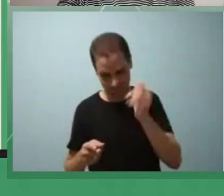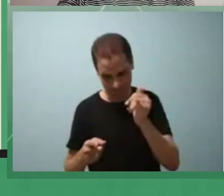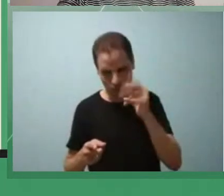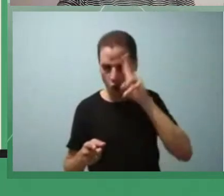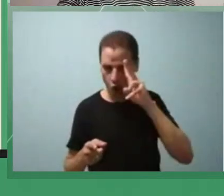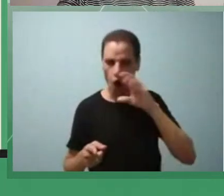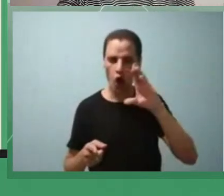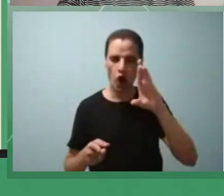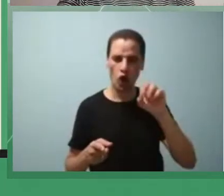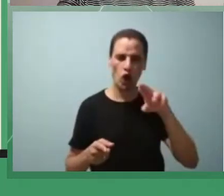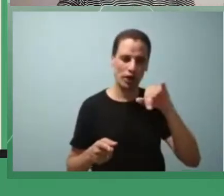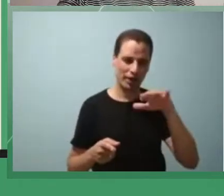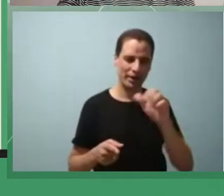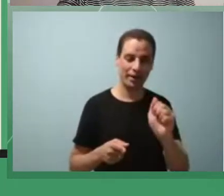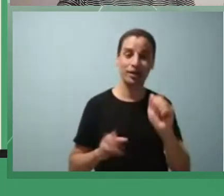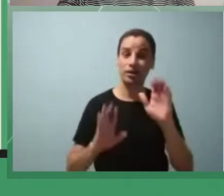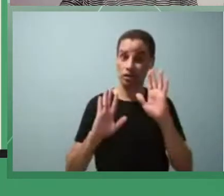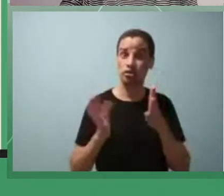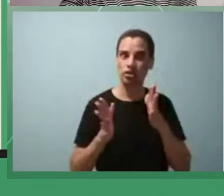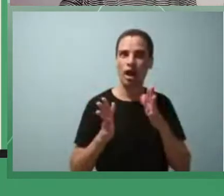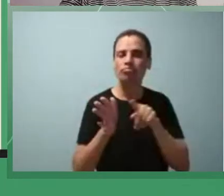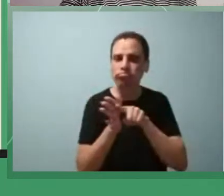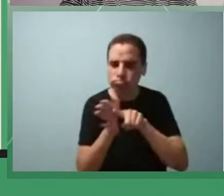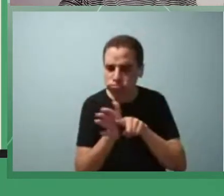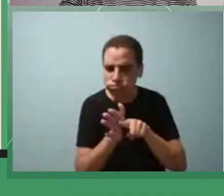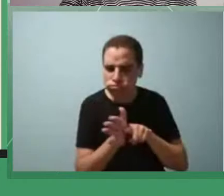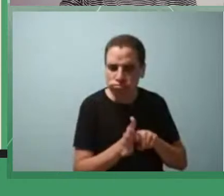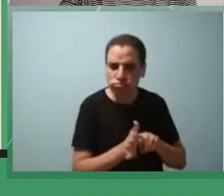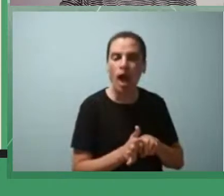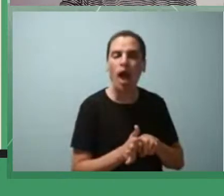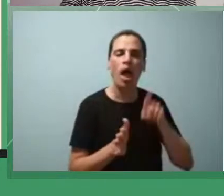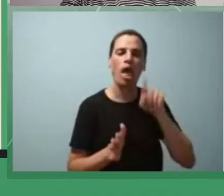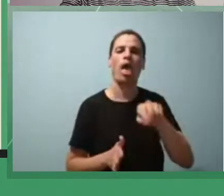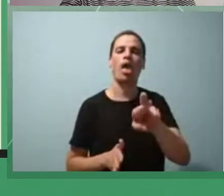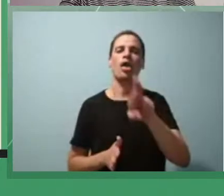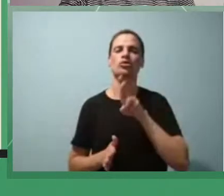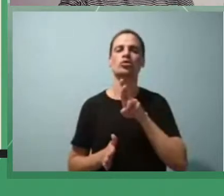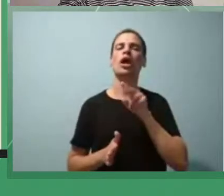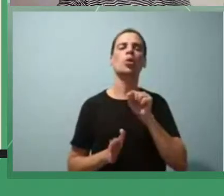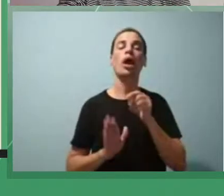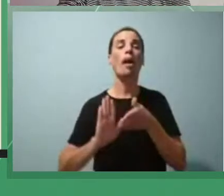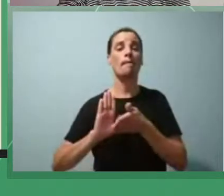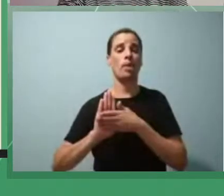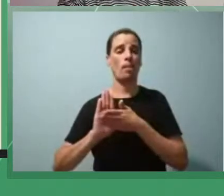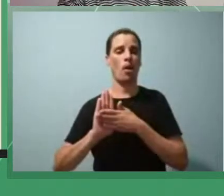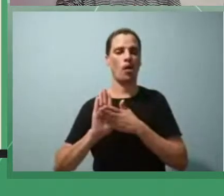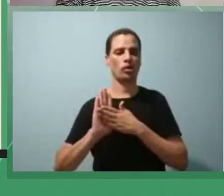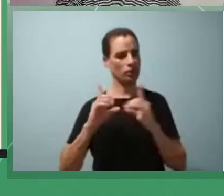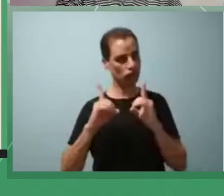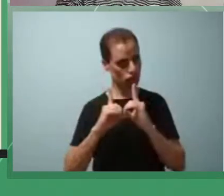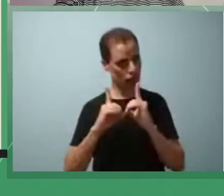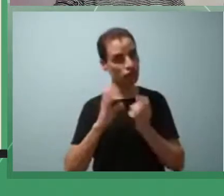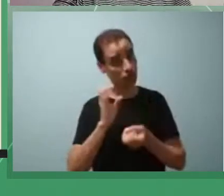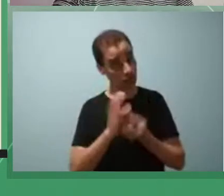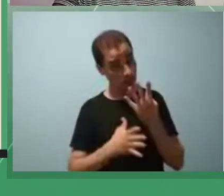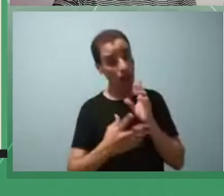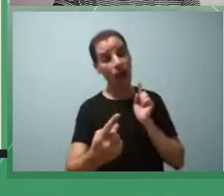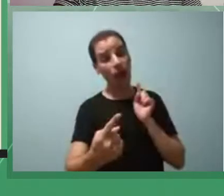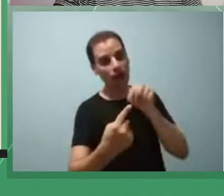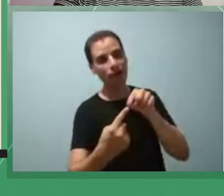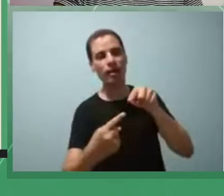crônicas analisadas o resultado é trazer uma proposta didática para ser aplicada em sala de aula